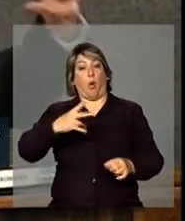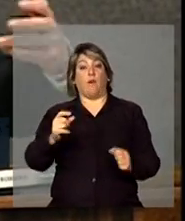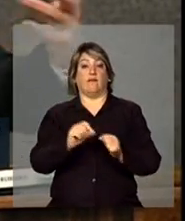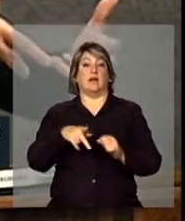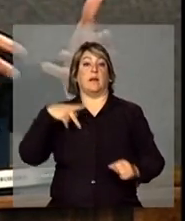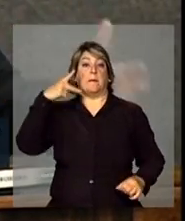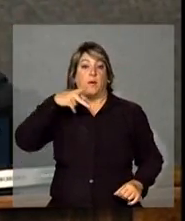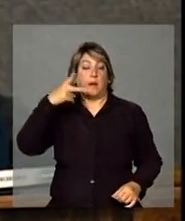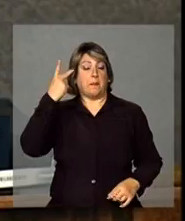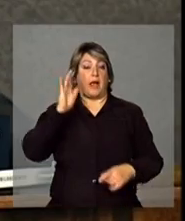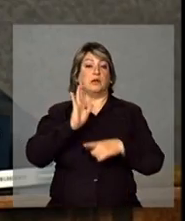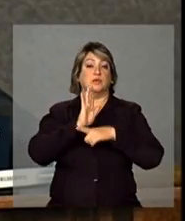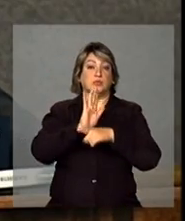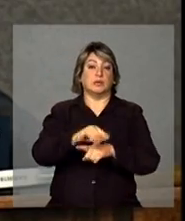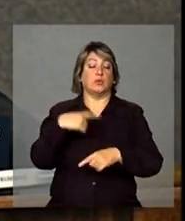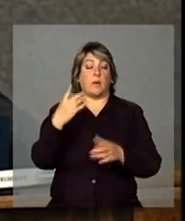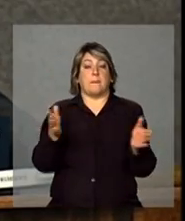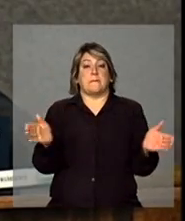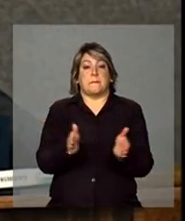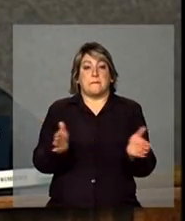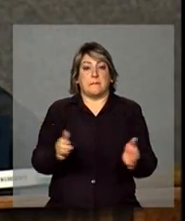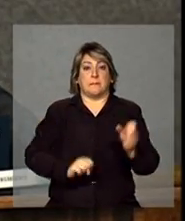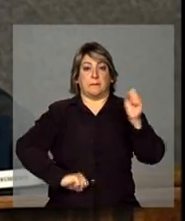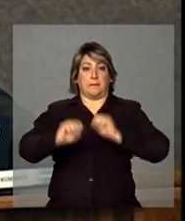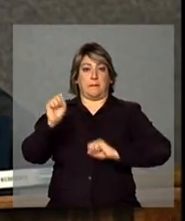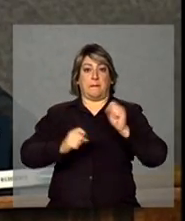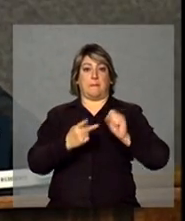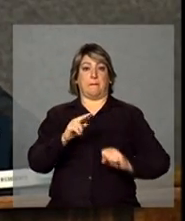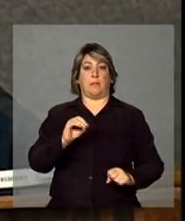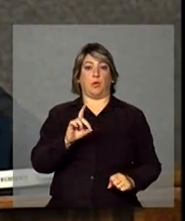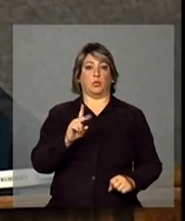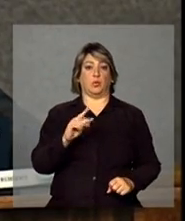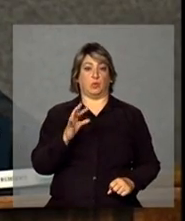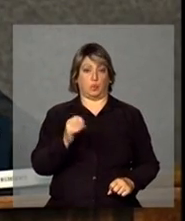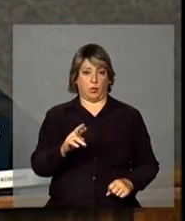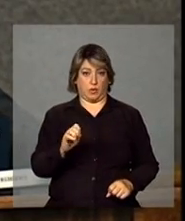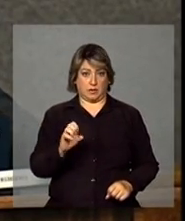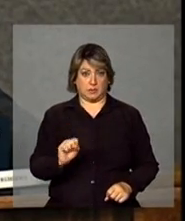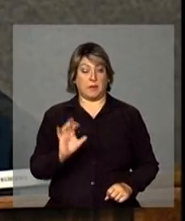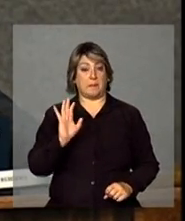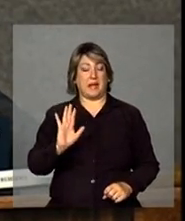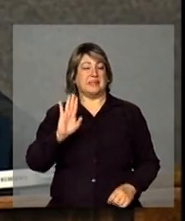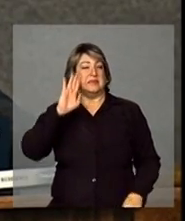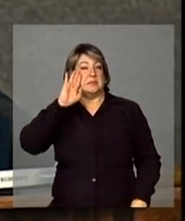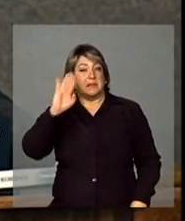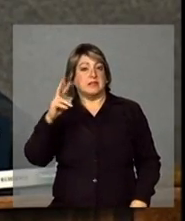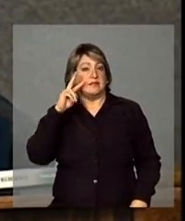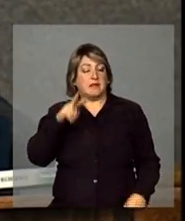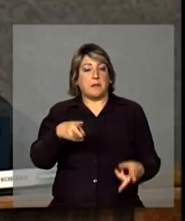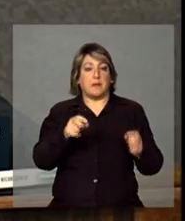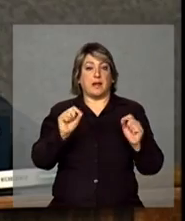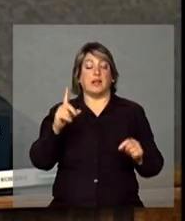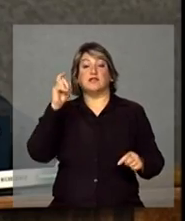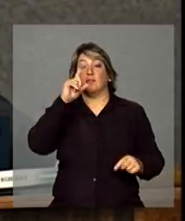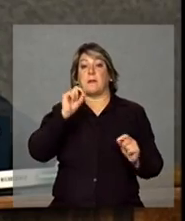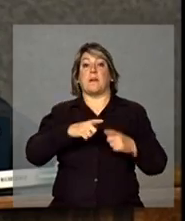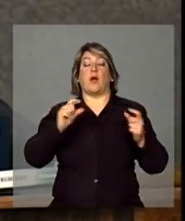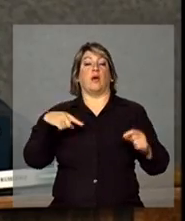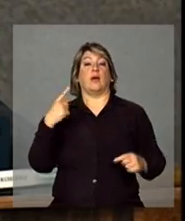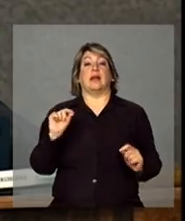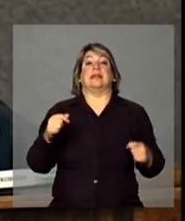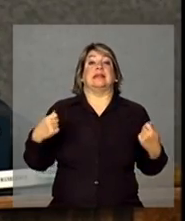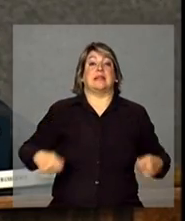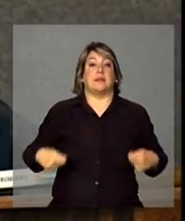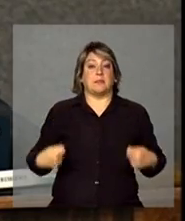para apoiar os pequenos produtores. Mas, na verdade, as principais percepções, a dificuldade maior é de demanda,